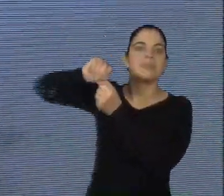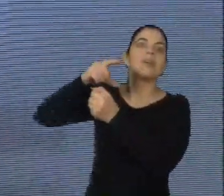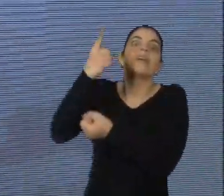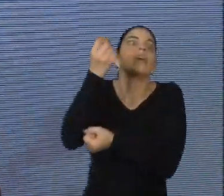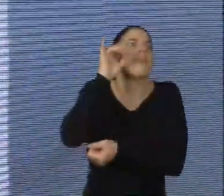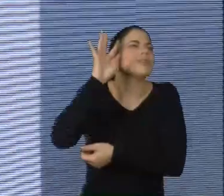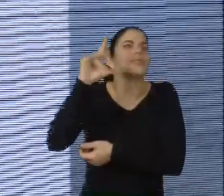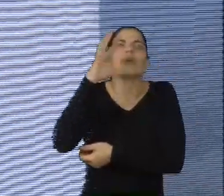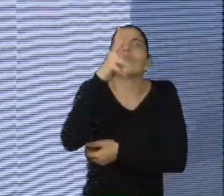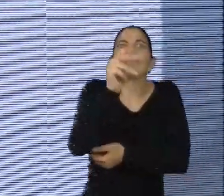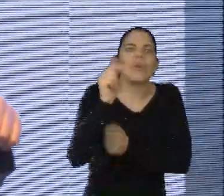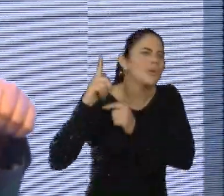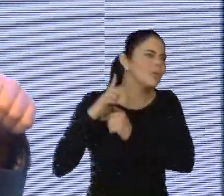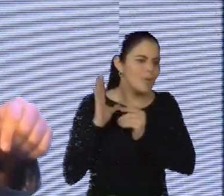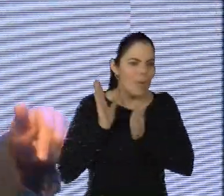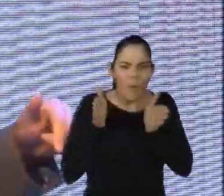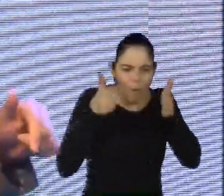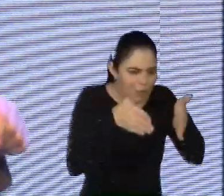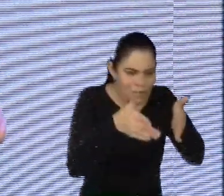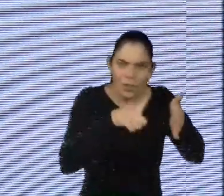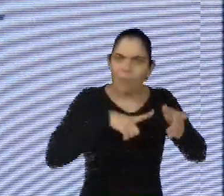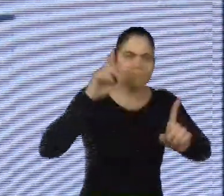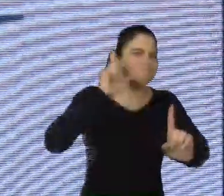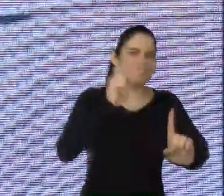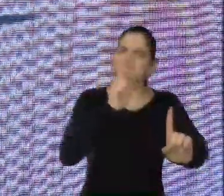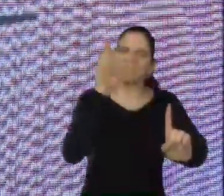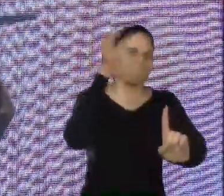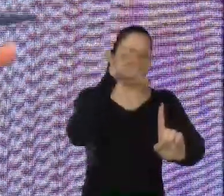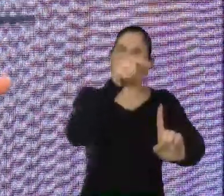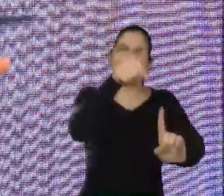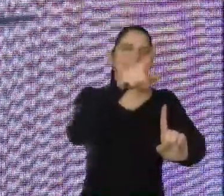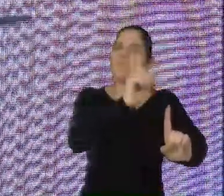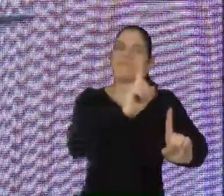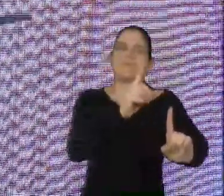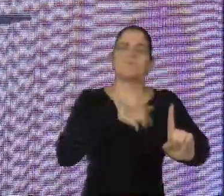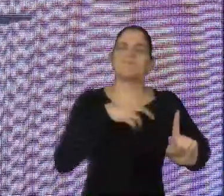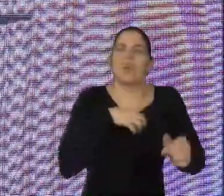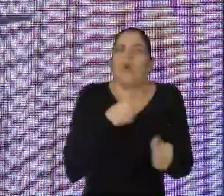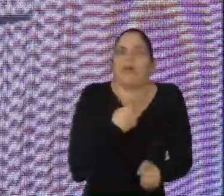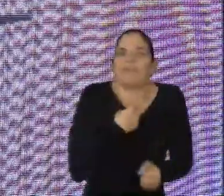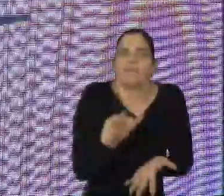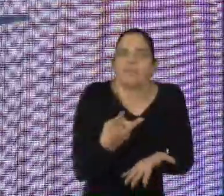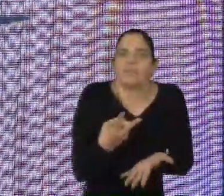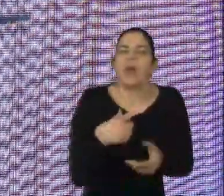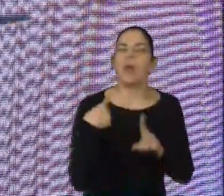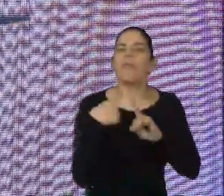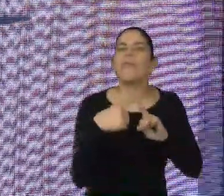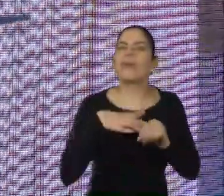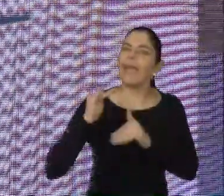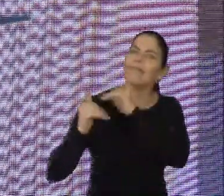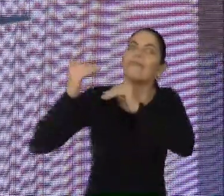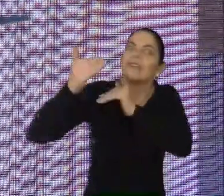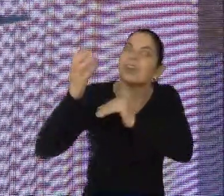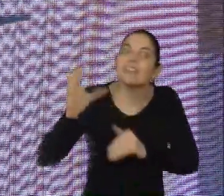imaginam que todo o destino de uma pessoa não pode ser influenciado pela forma com que ela lida, tanto com a tecnologia como com a própria evolução da